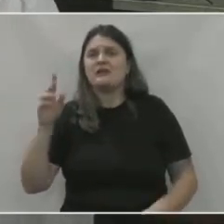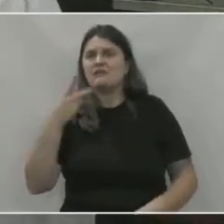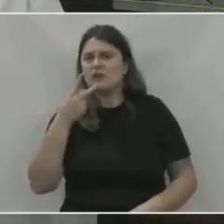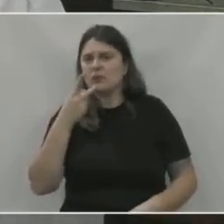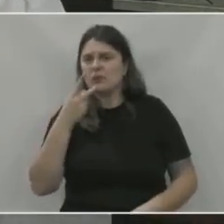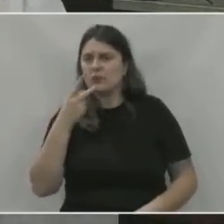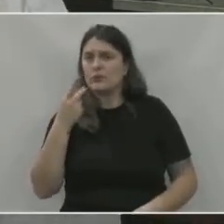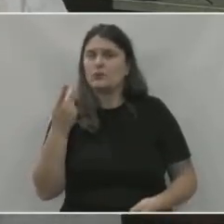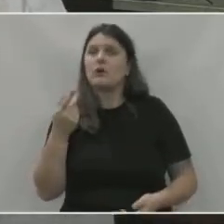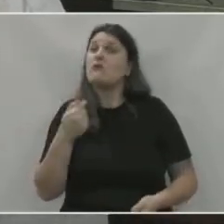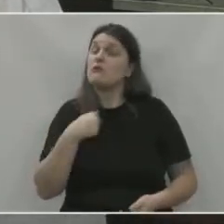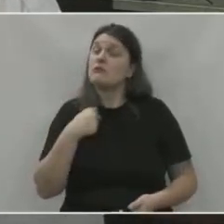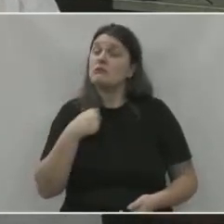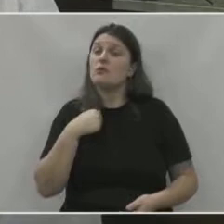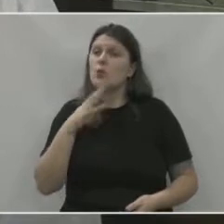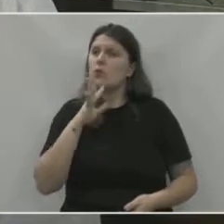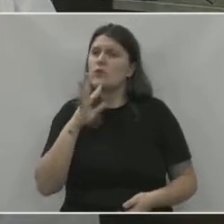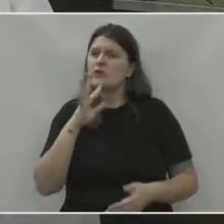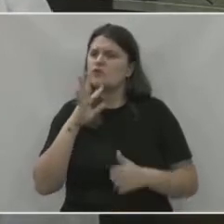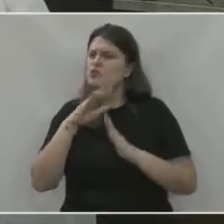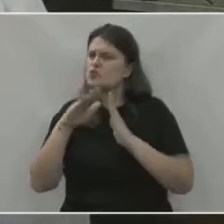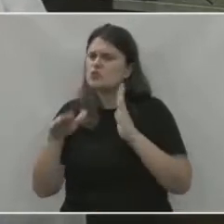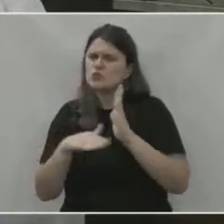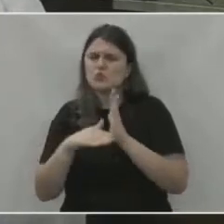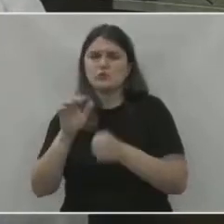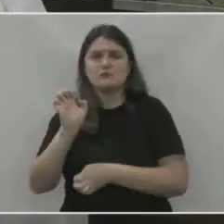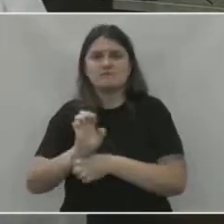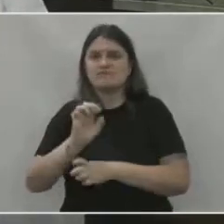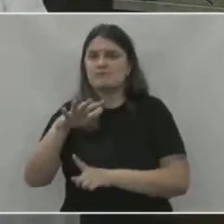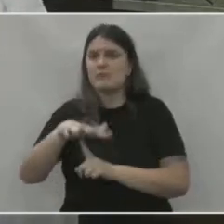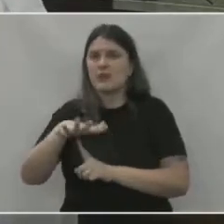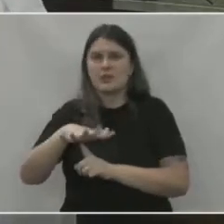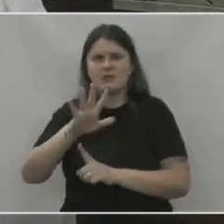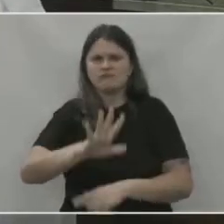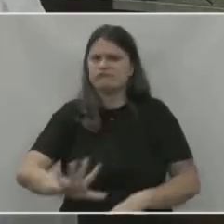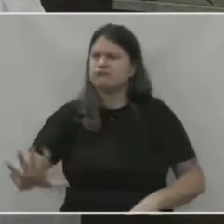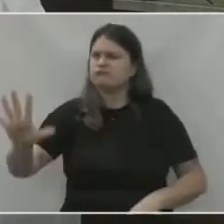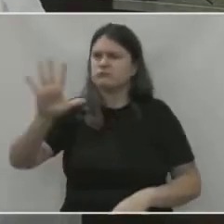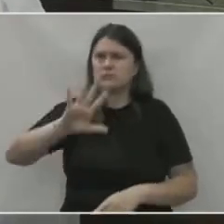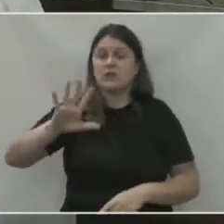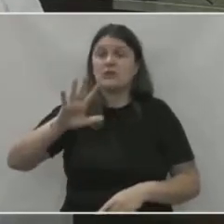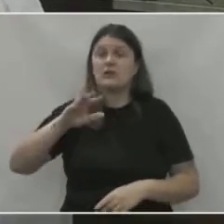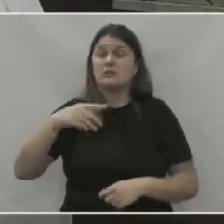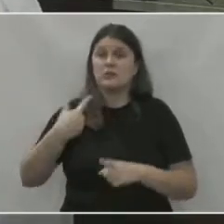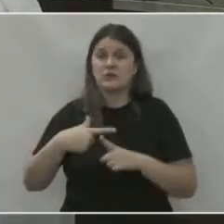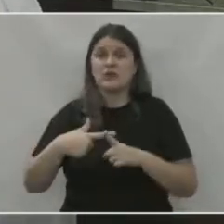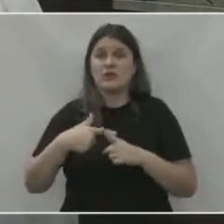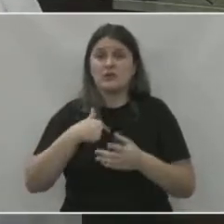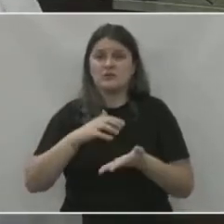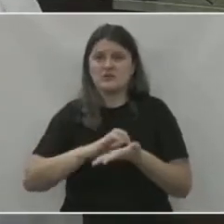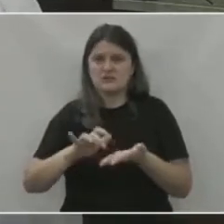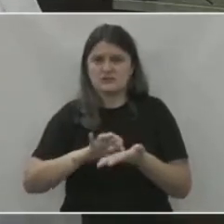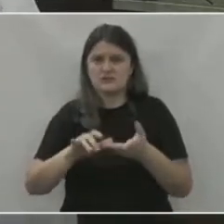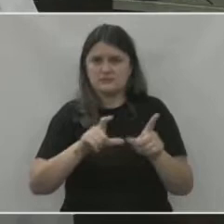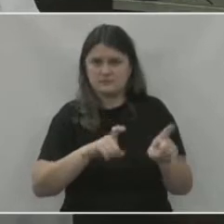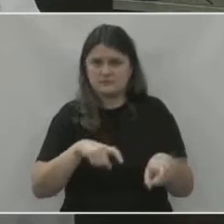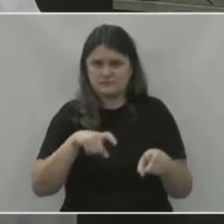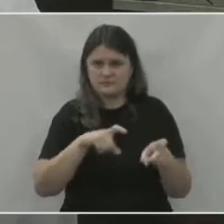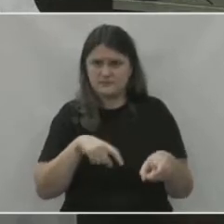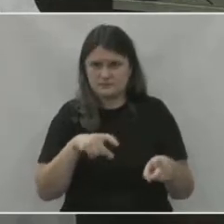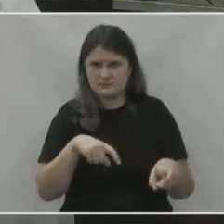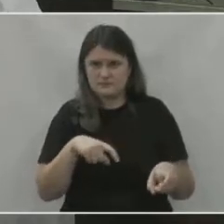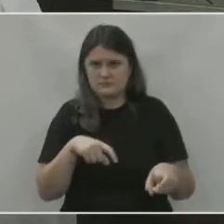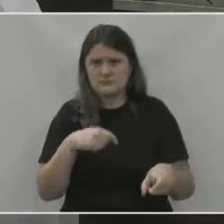disse, olha, eu conheço praticamente todo o Paraná, porque ele foi secretário de Agricultura, então ele